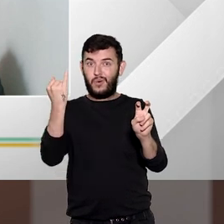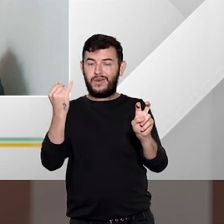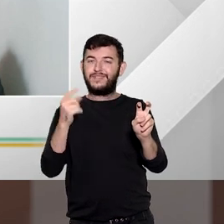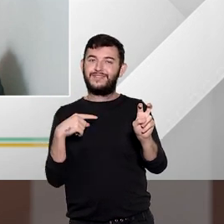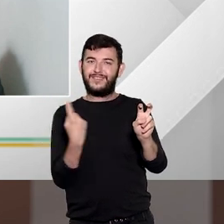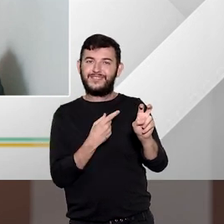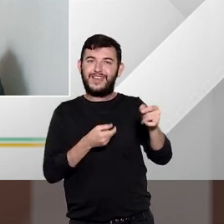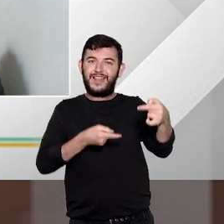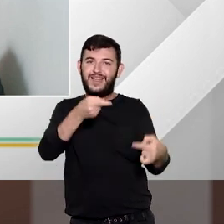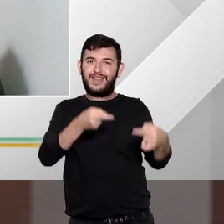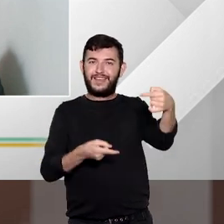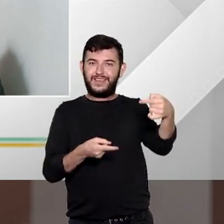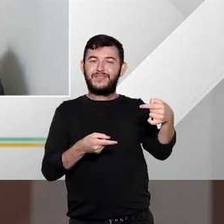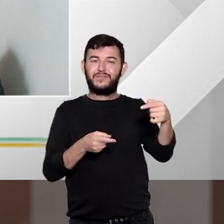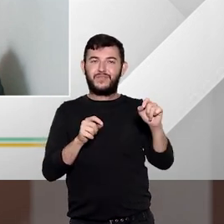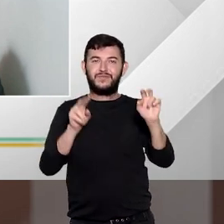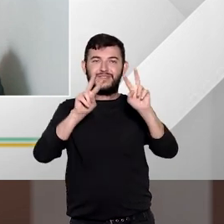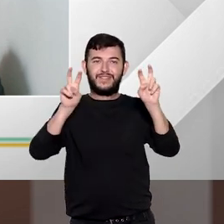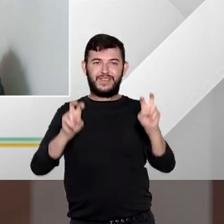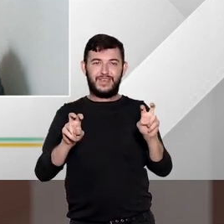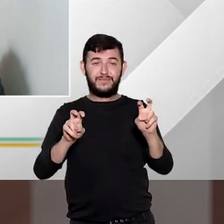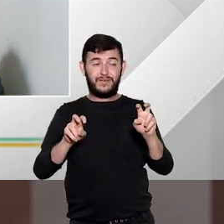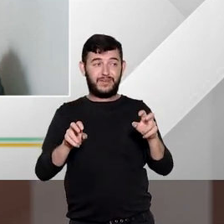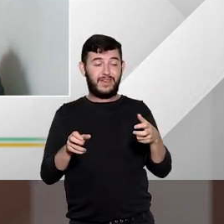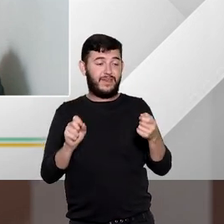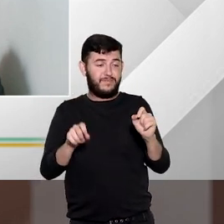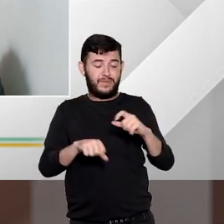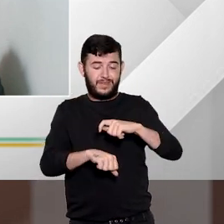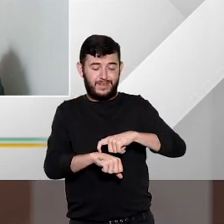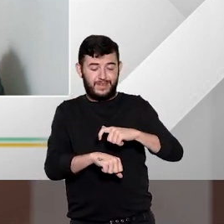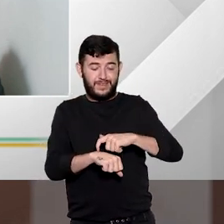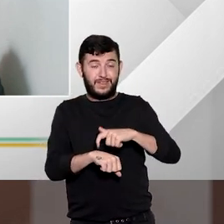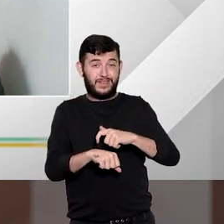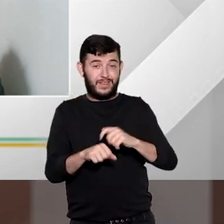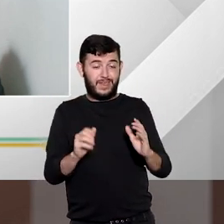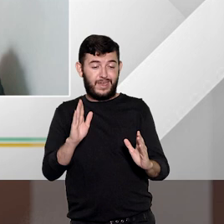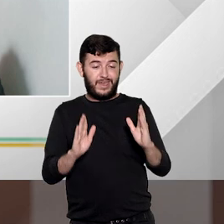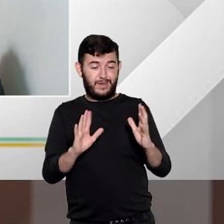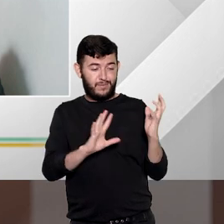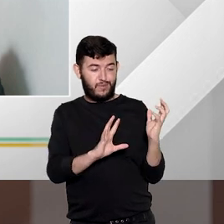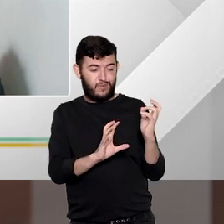e divergente como a dos emitidos da pena e participar também de um programa